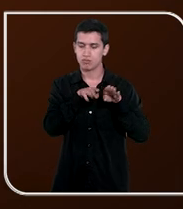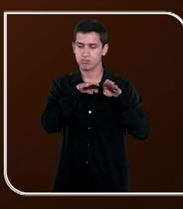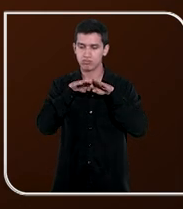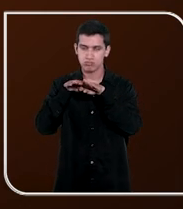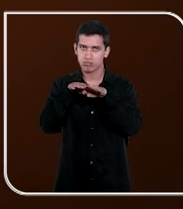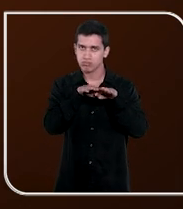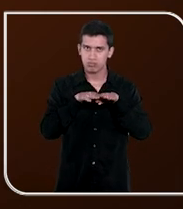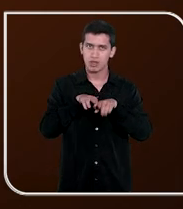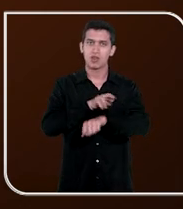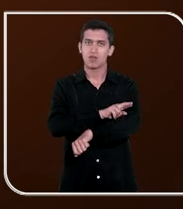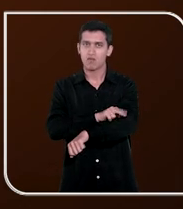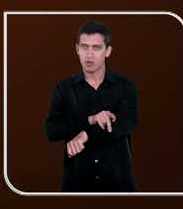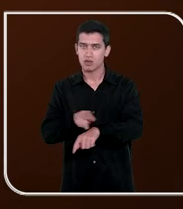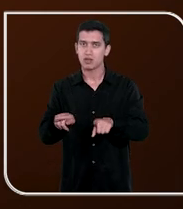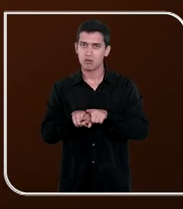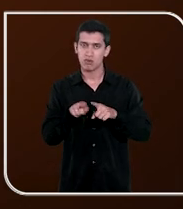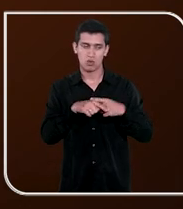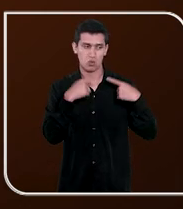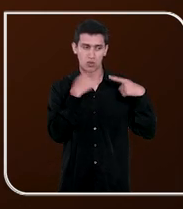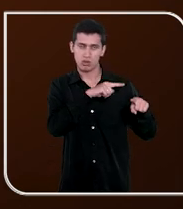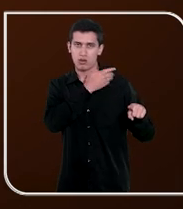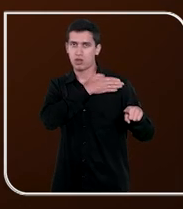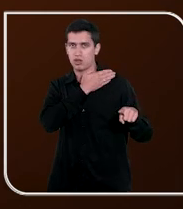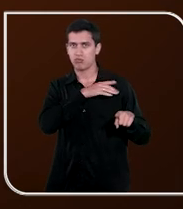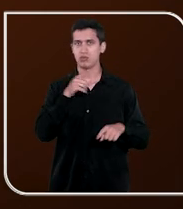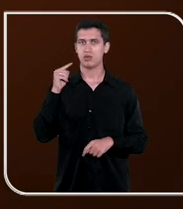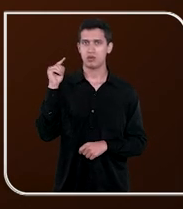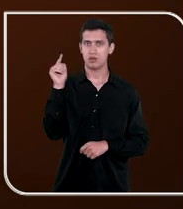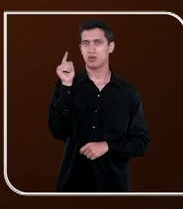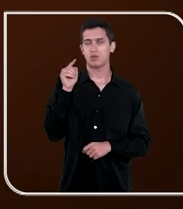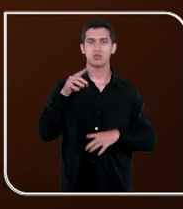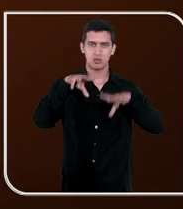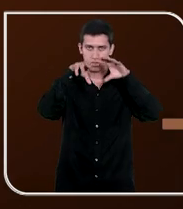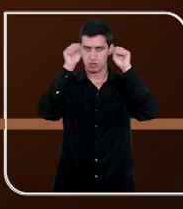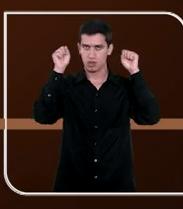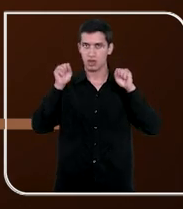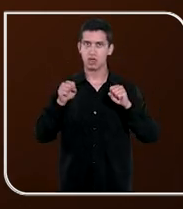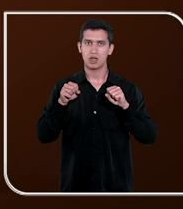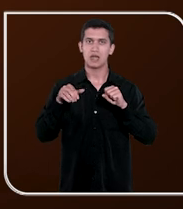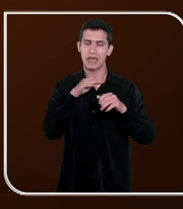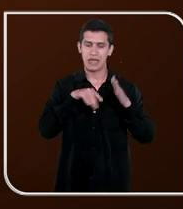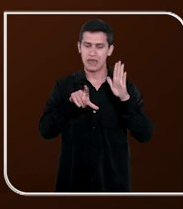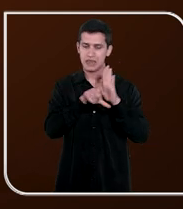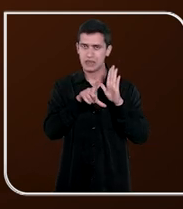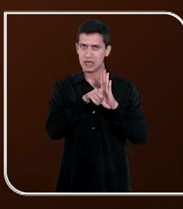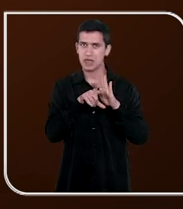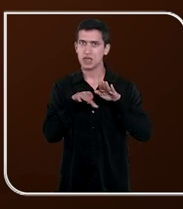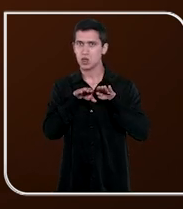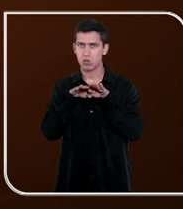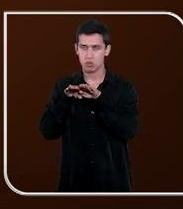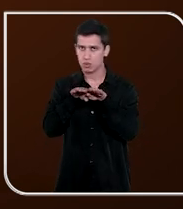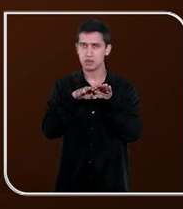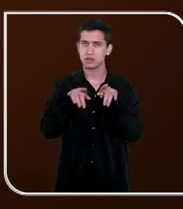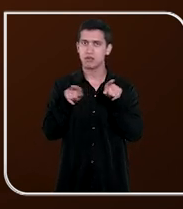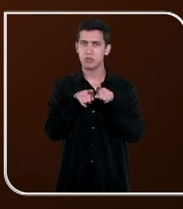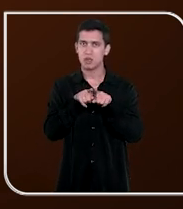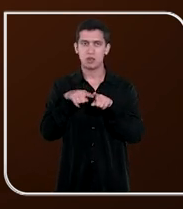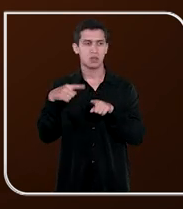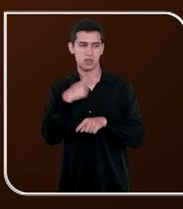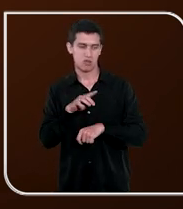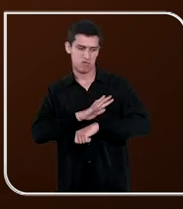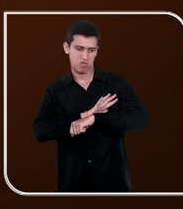estadual de equidade racial e combate ao racismo do tribunal. Os princípios da igualdade e da não